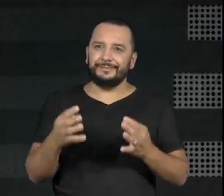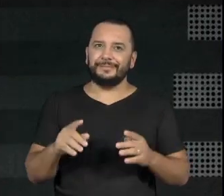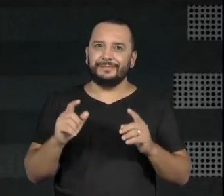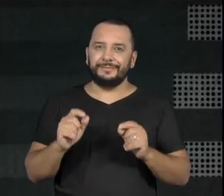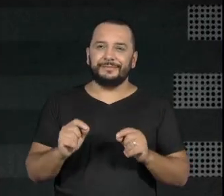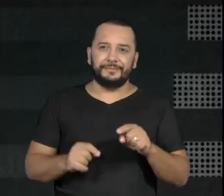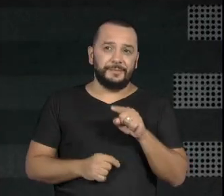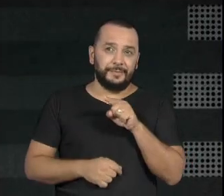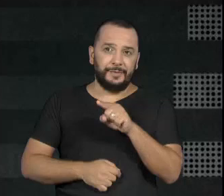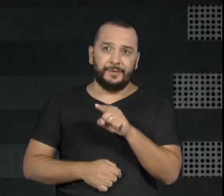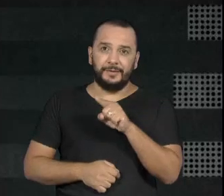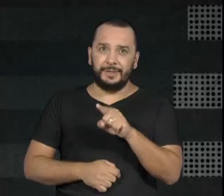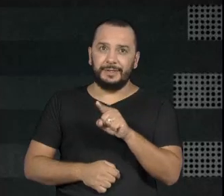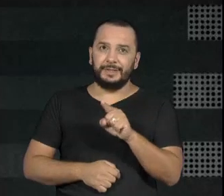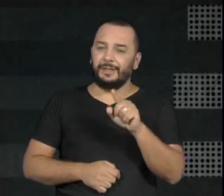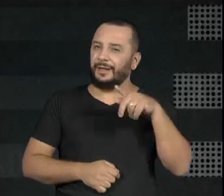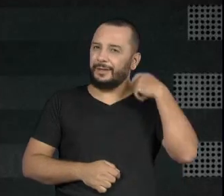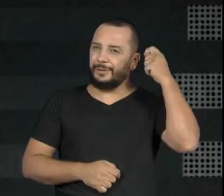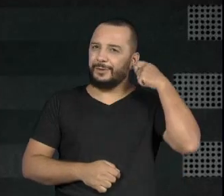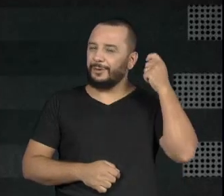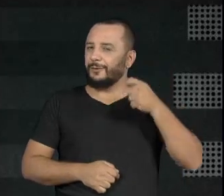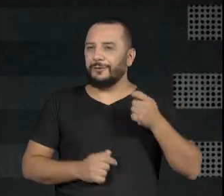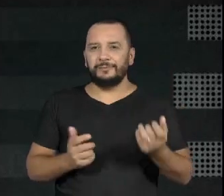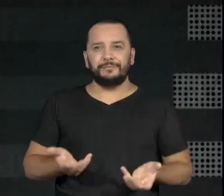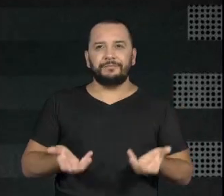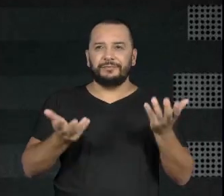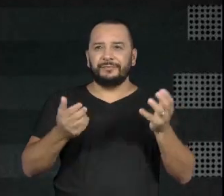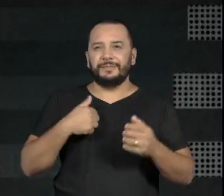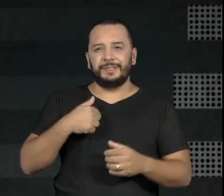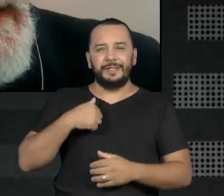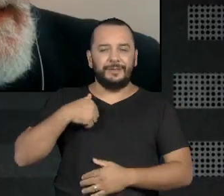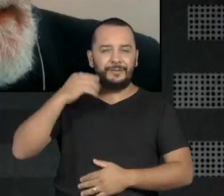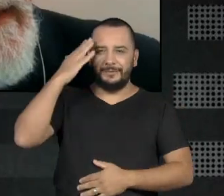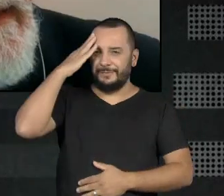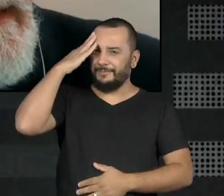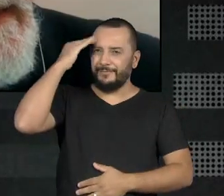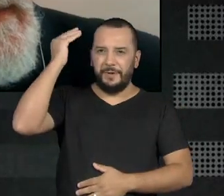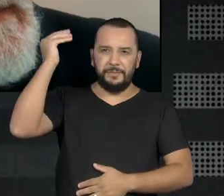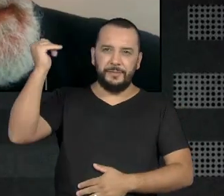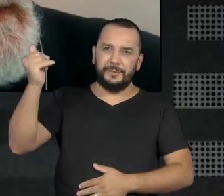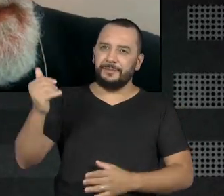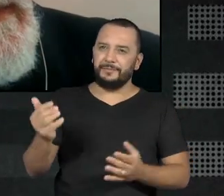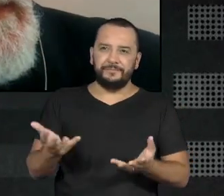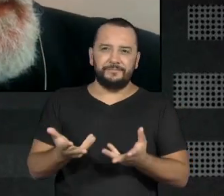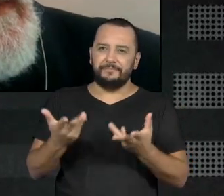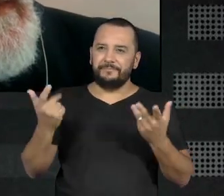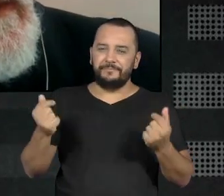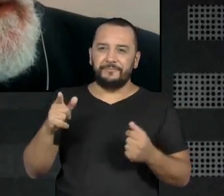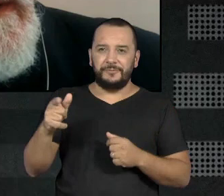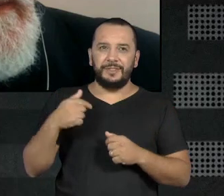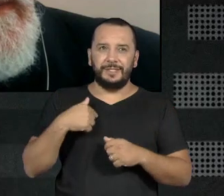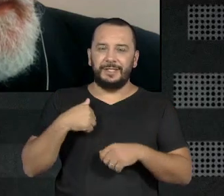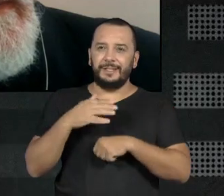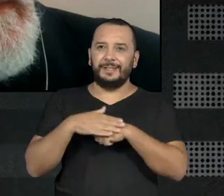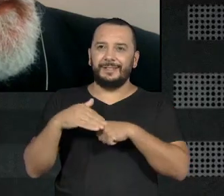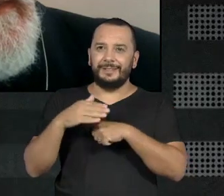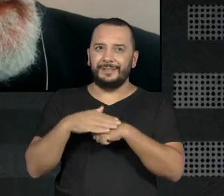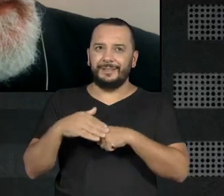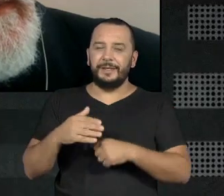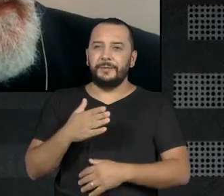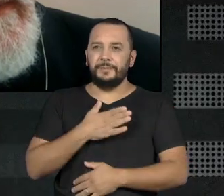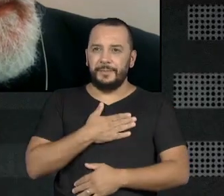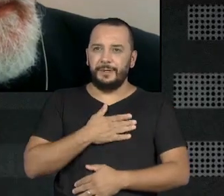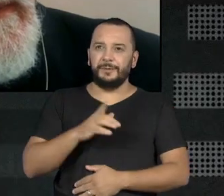Você é um grande ator, você é um fenomenal ator, e você carinhosamente me chama de meu